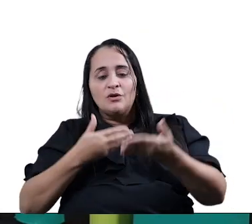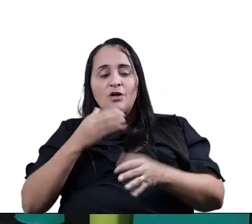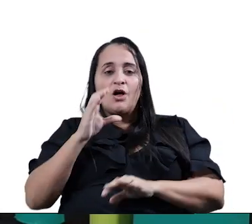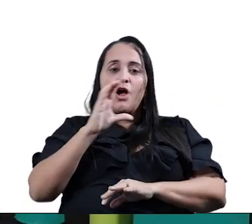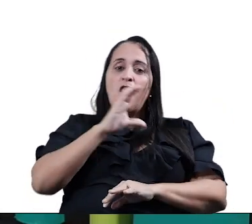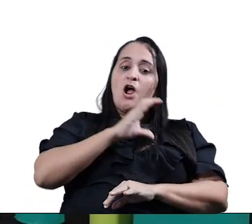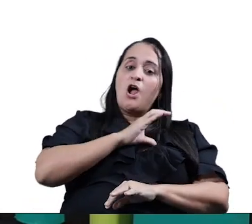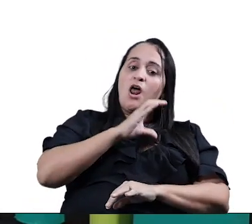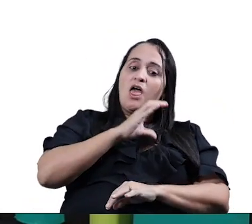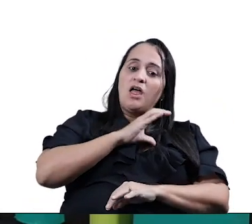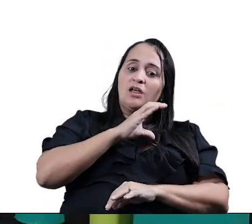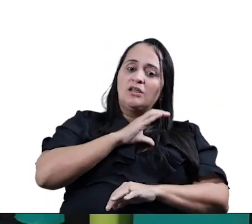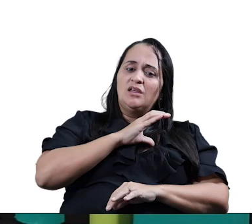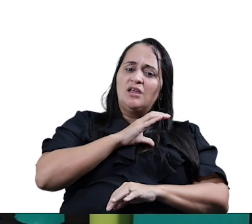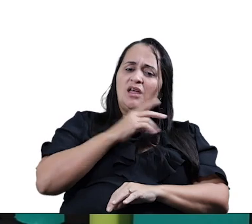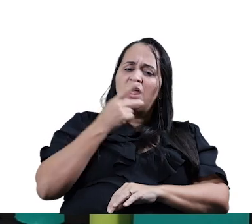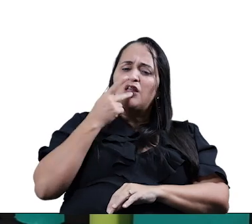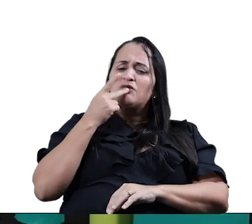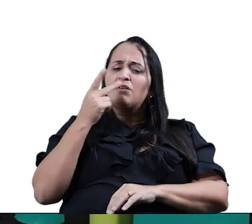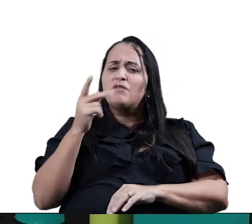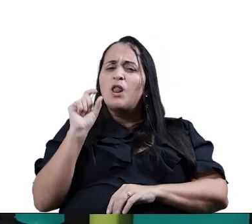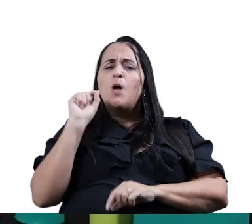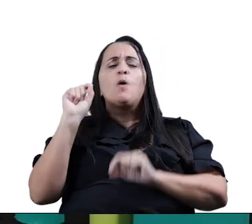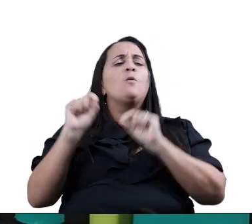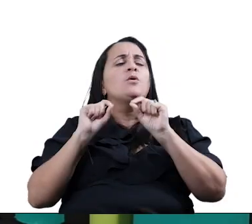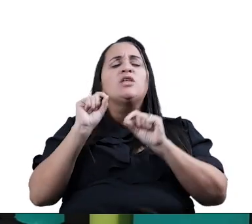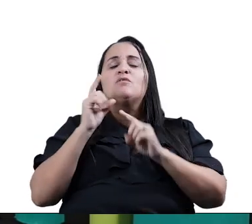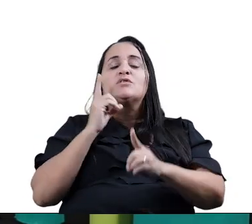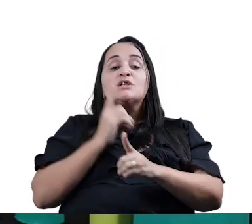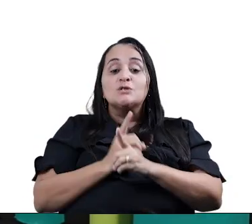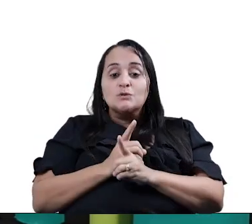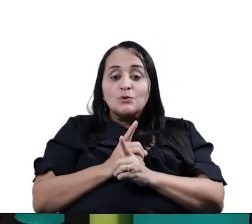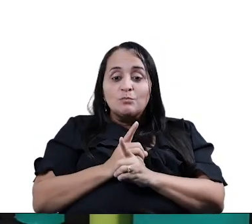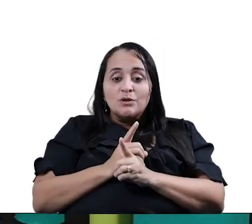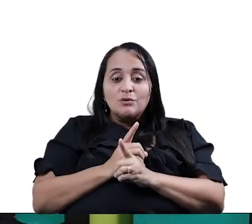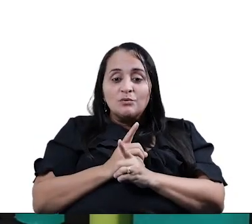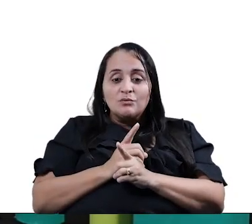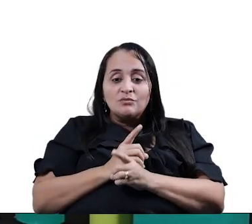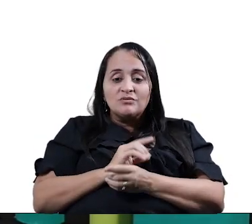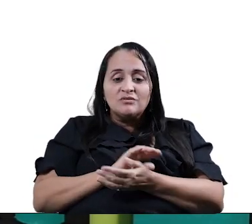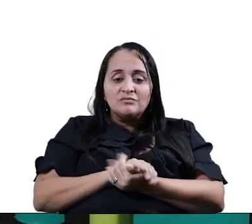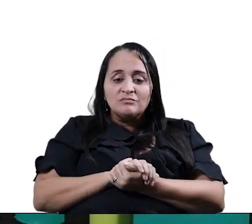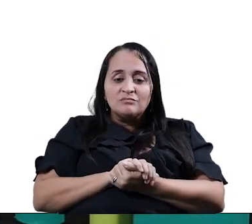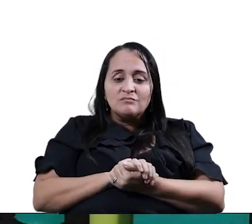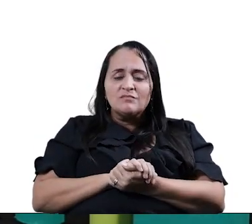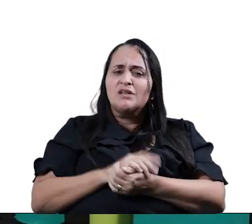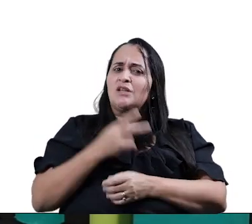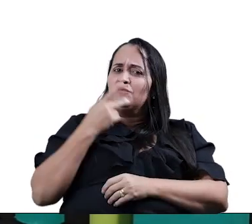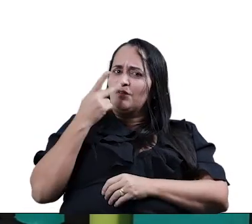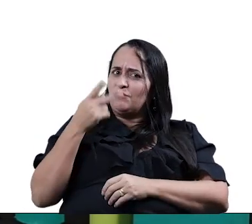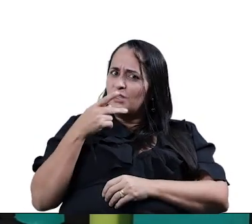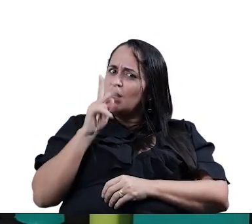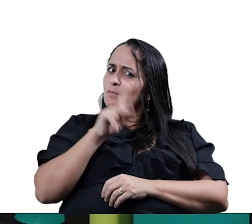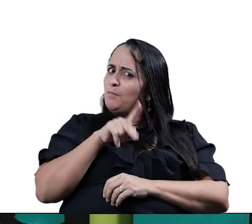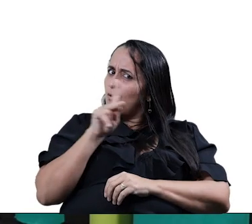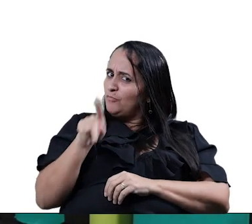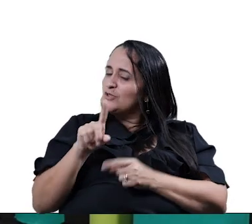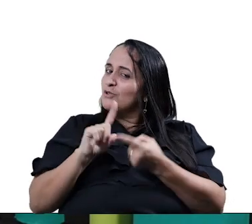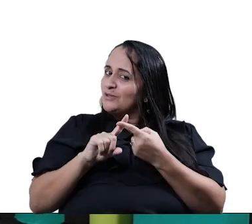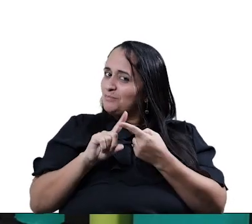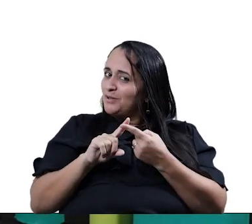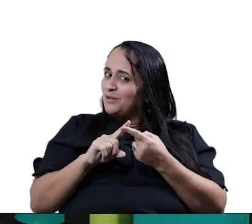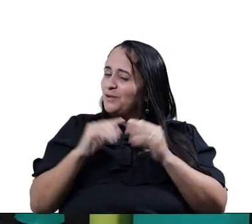Dizer O que vocês acharam O que vocês descobriram Nesta música E Dizer também Para a sua professora